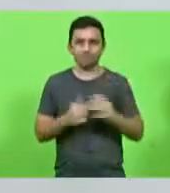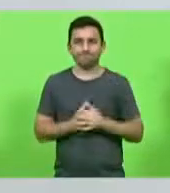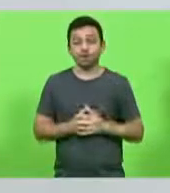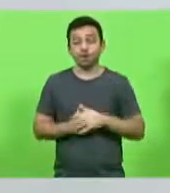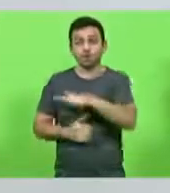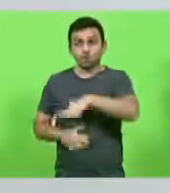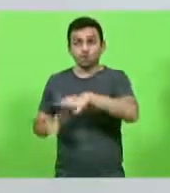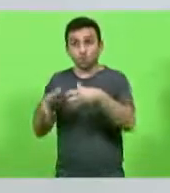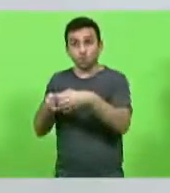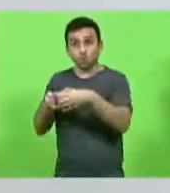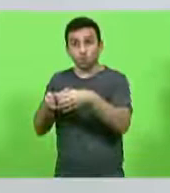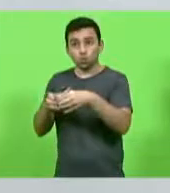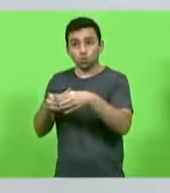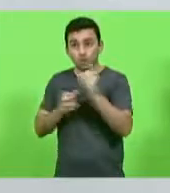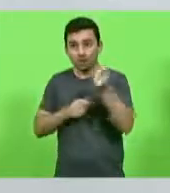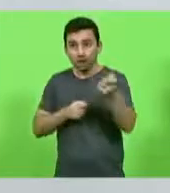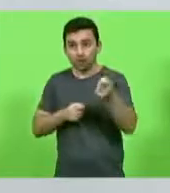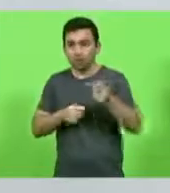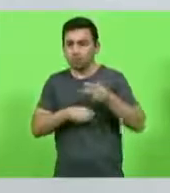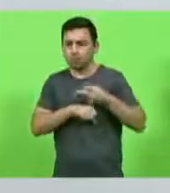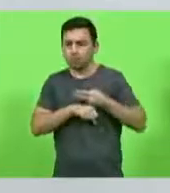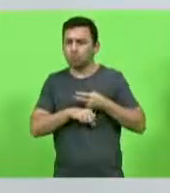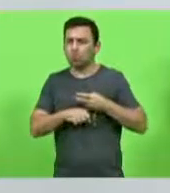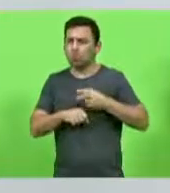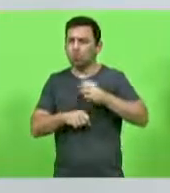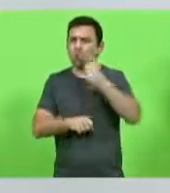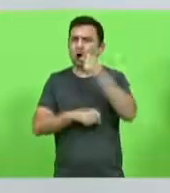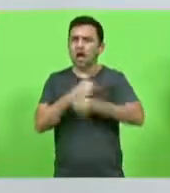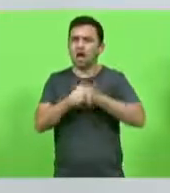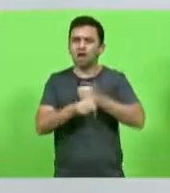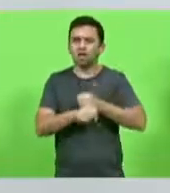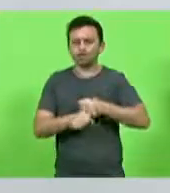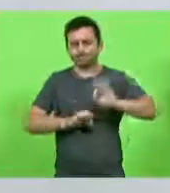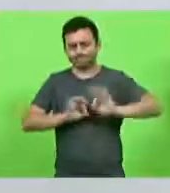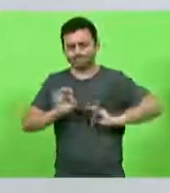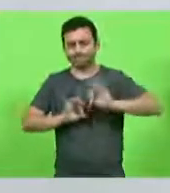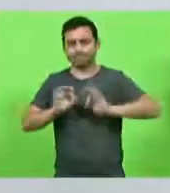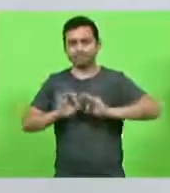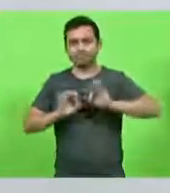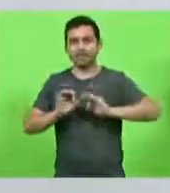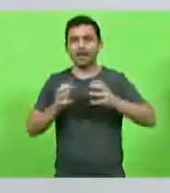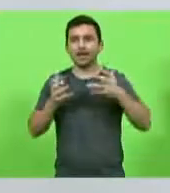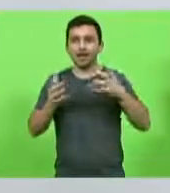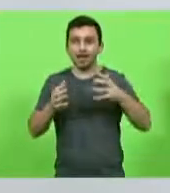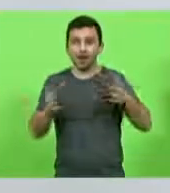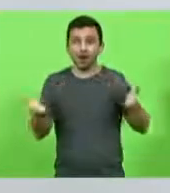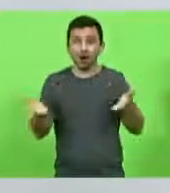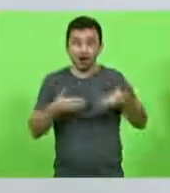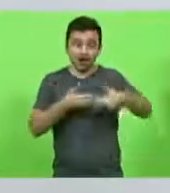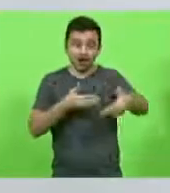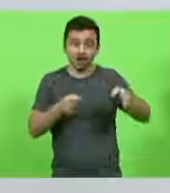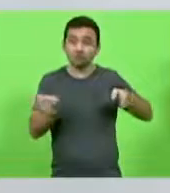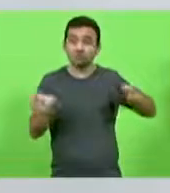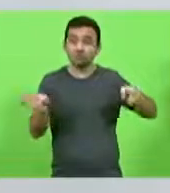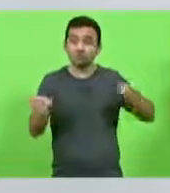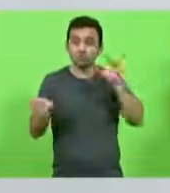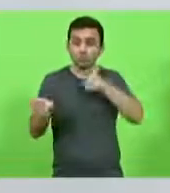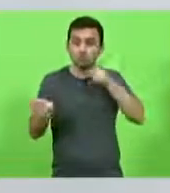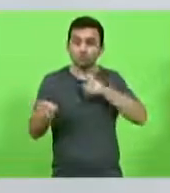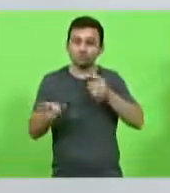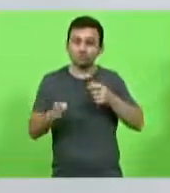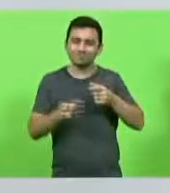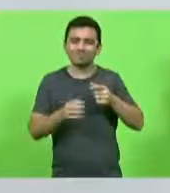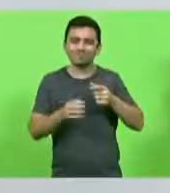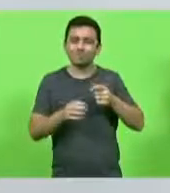inteiro para essa safra da tainha. É a temporada onde ele consegue capitalizar algum recurso, muitas das vezes, para subsistir